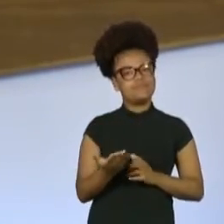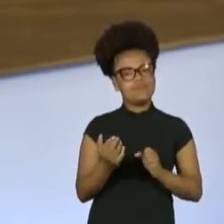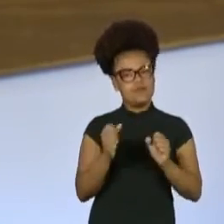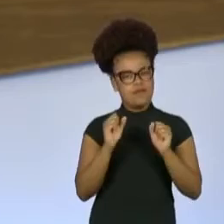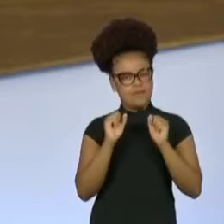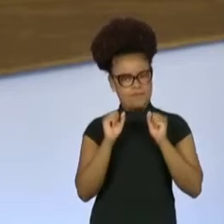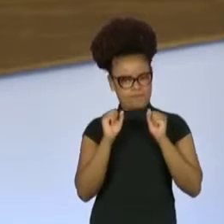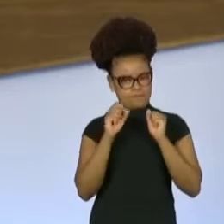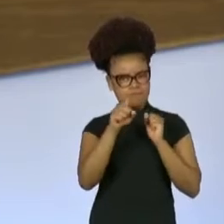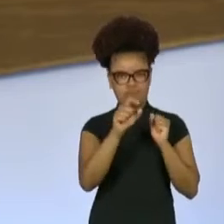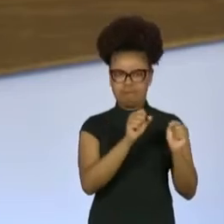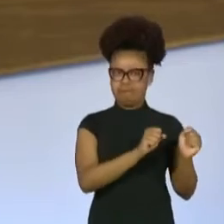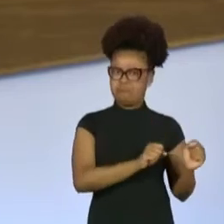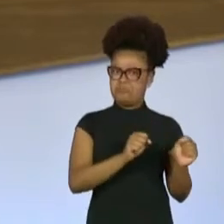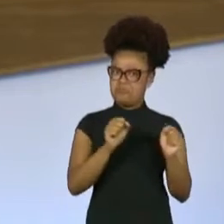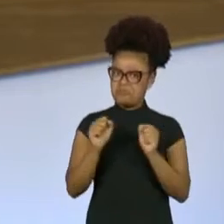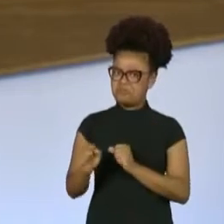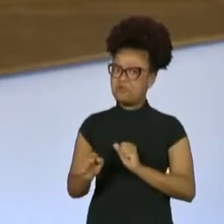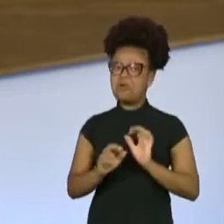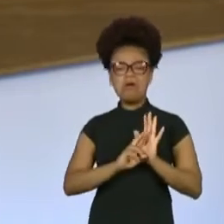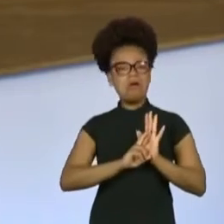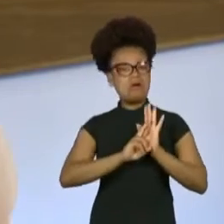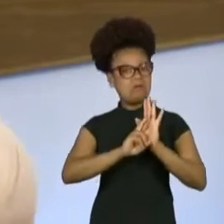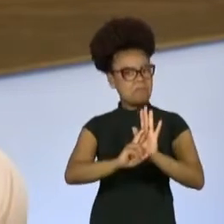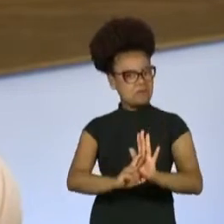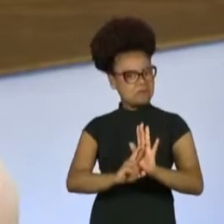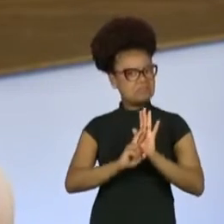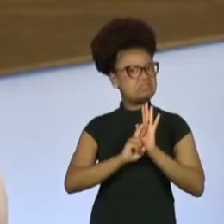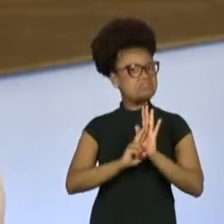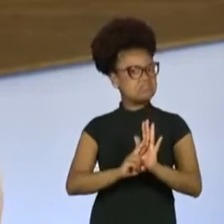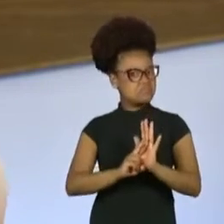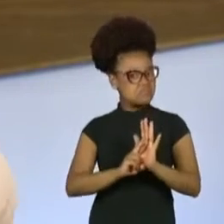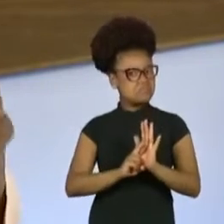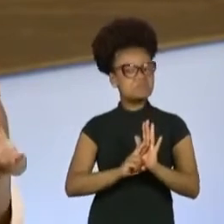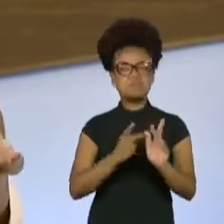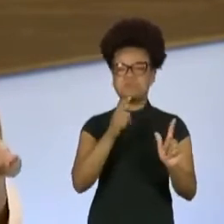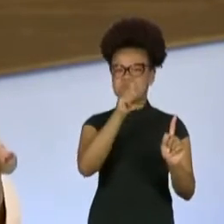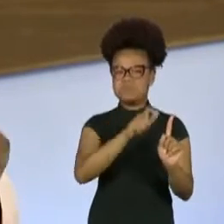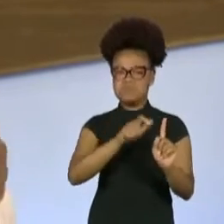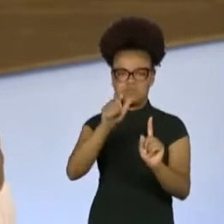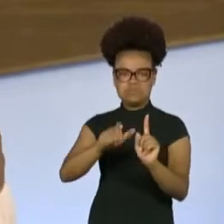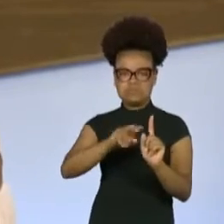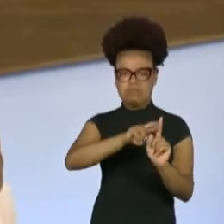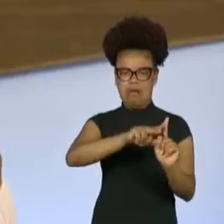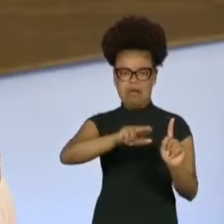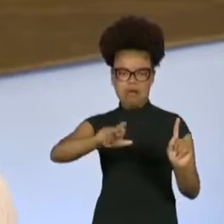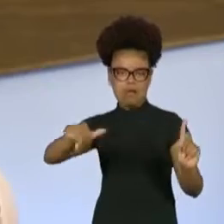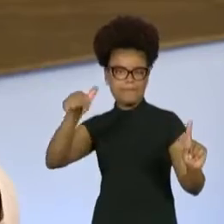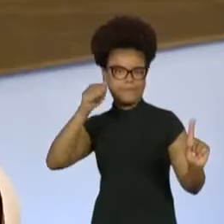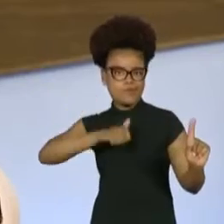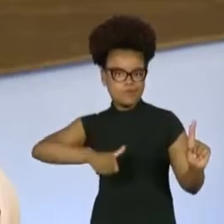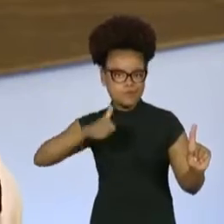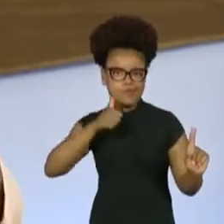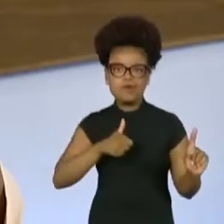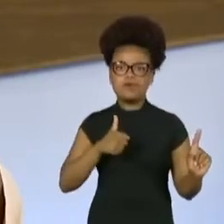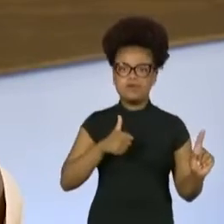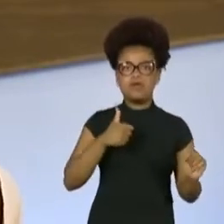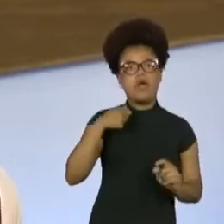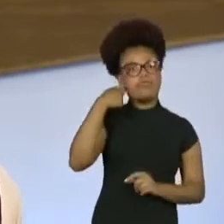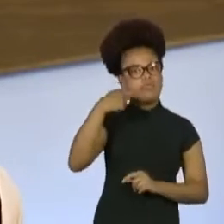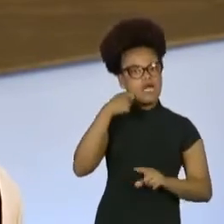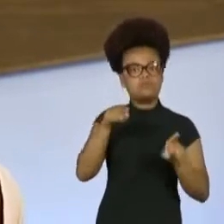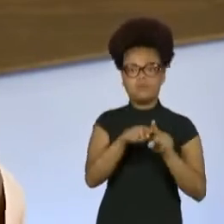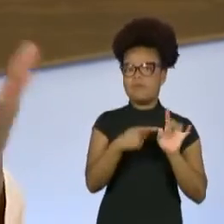Você representa muitas mulheres e muitas artistas. O que você